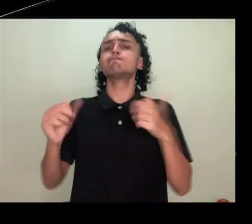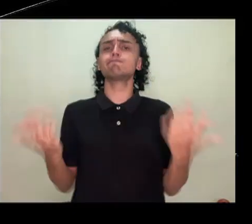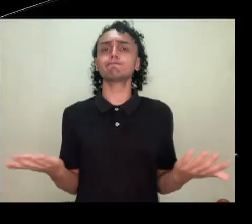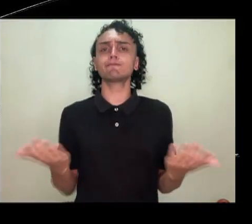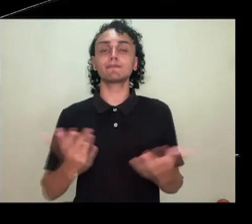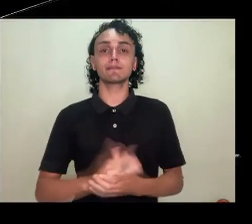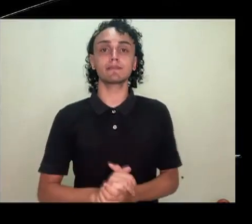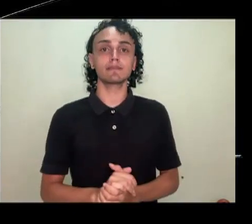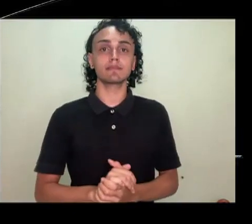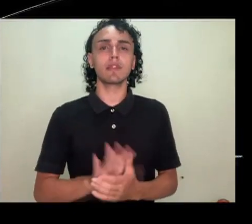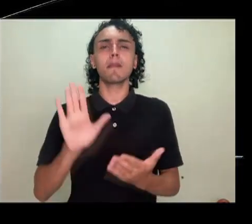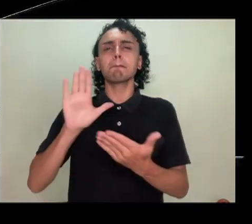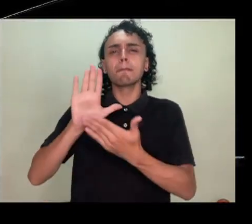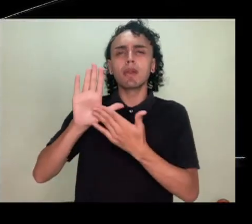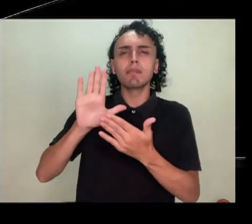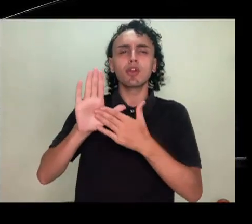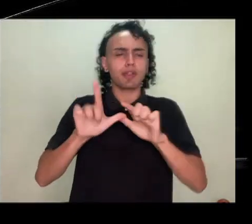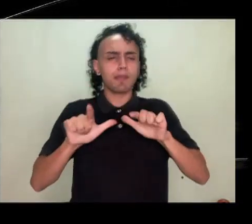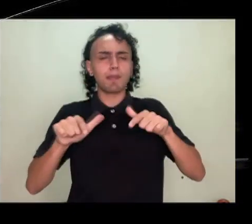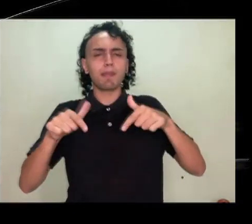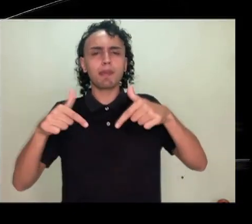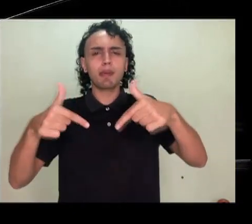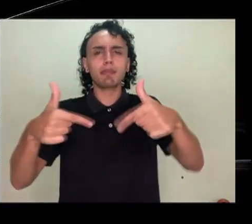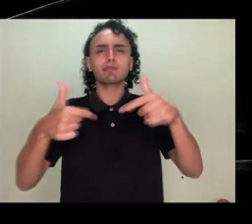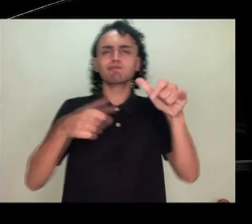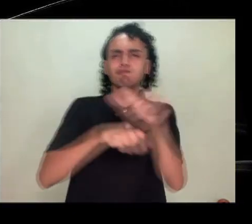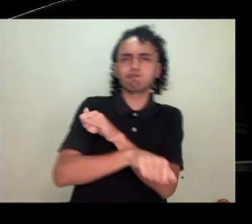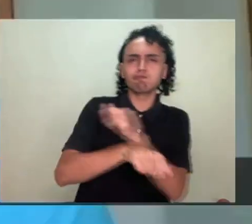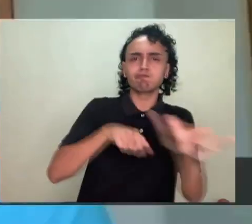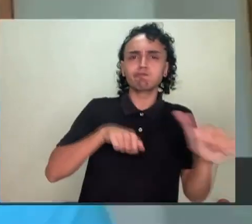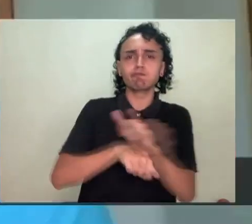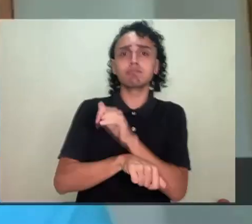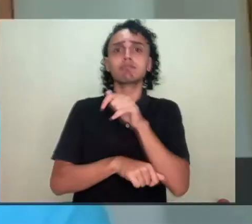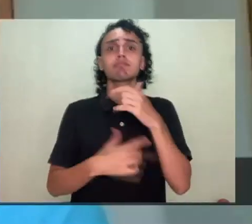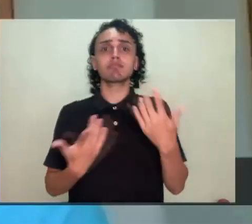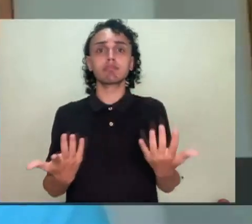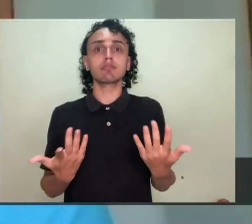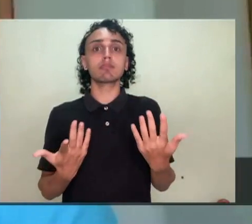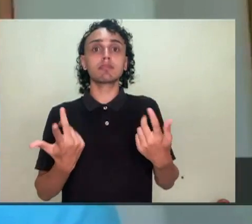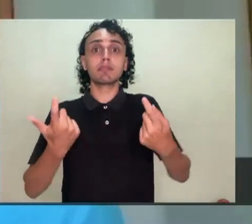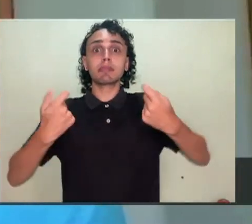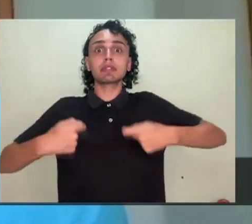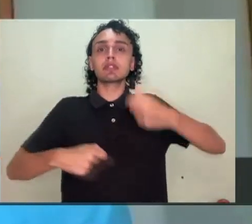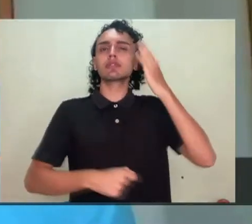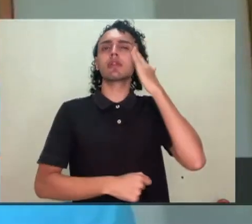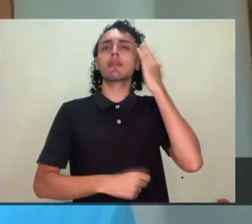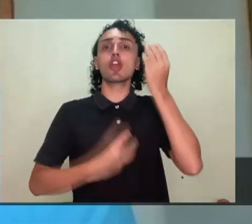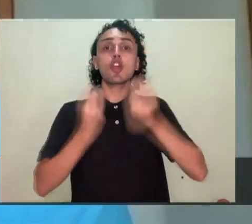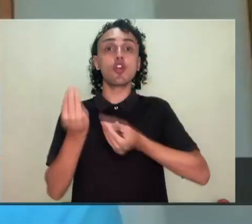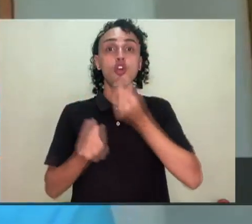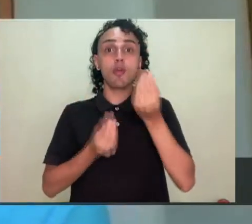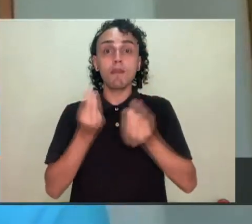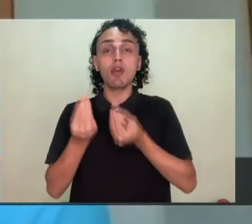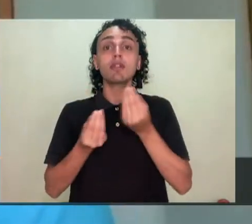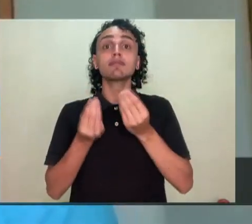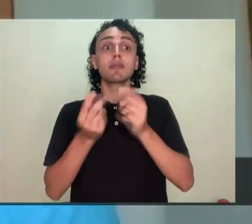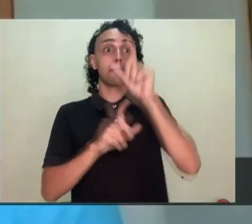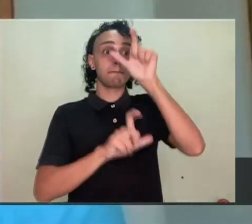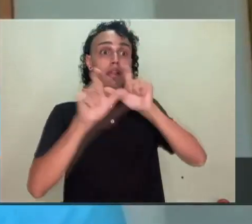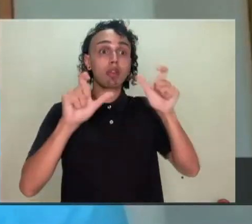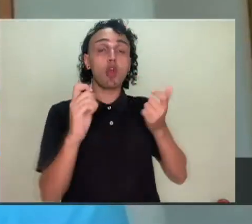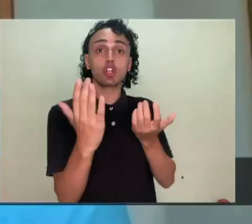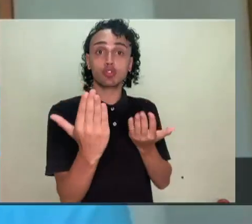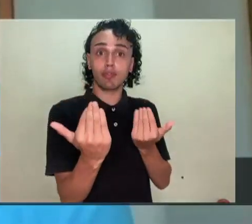fazer para mudar esse cenário? Propostas, formulações, articulações possíveis para uma pauta que pense a